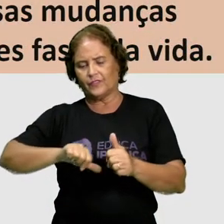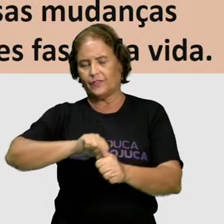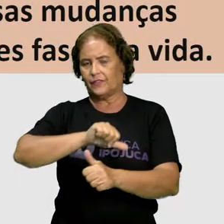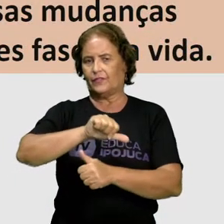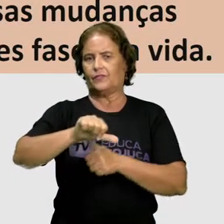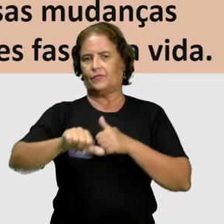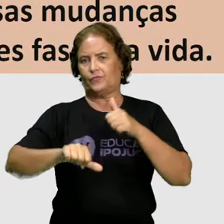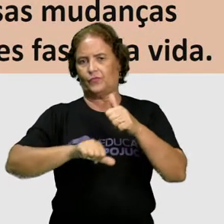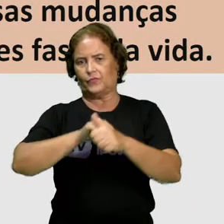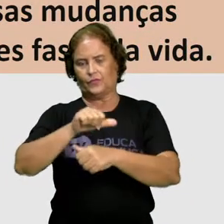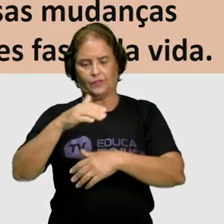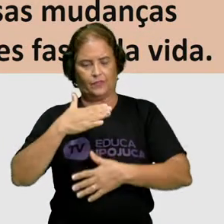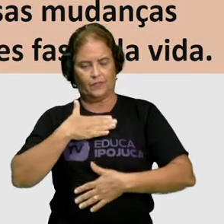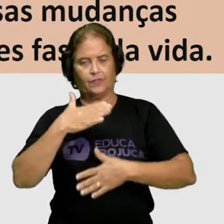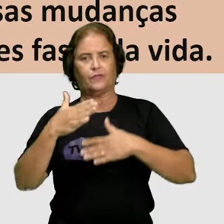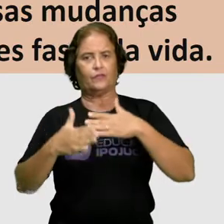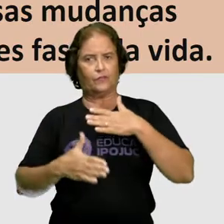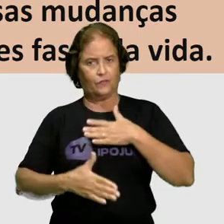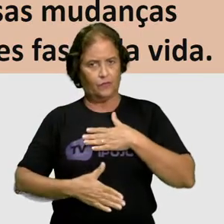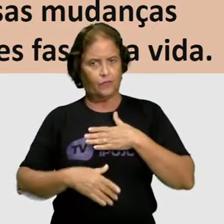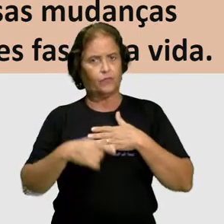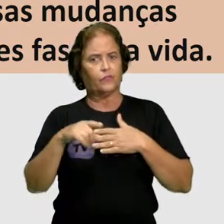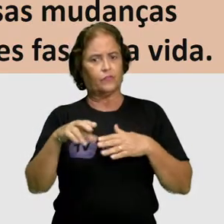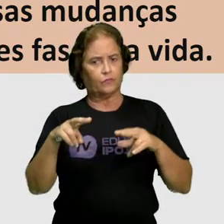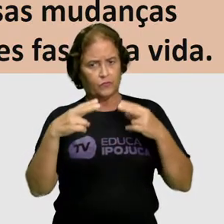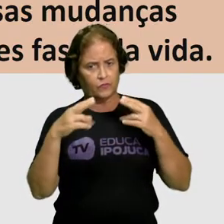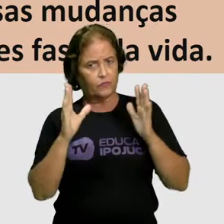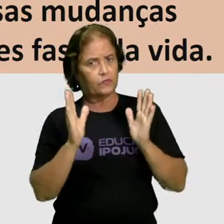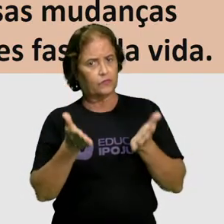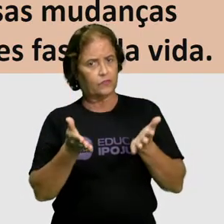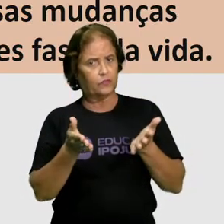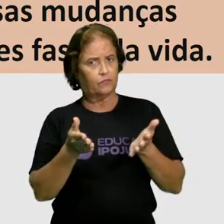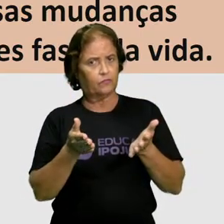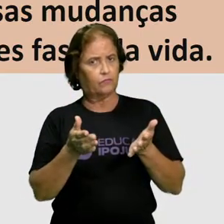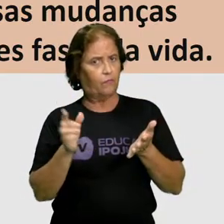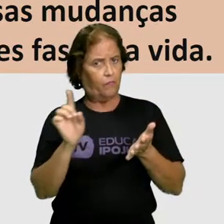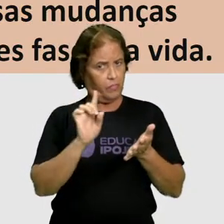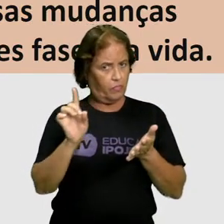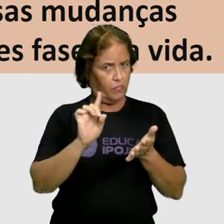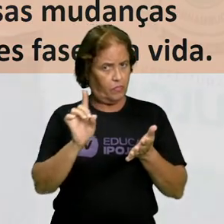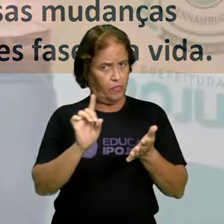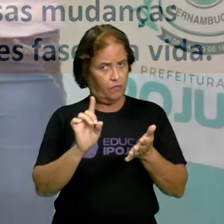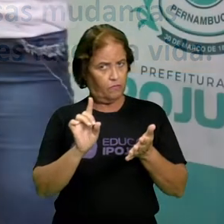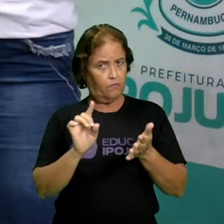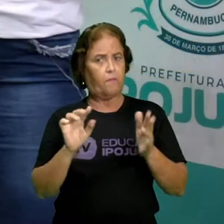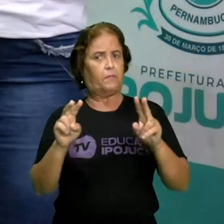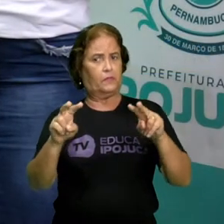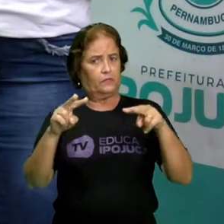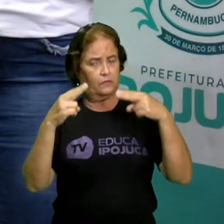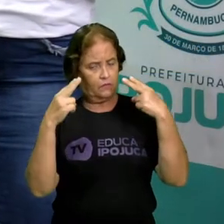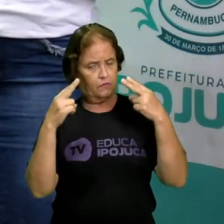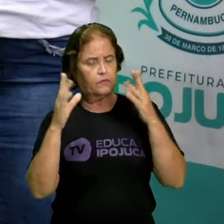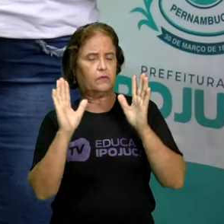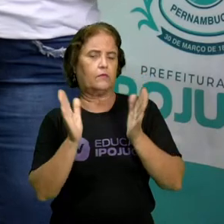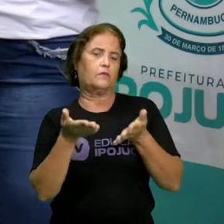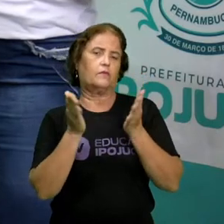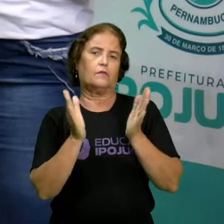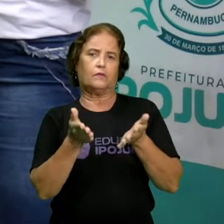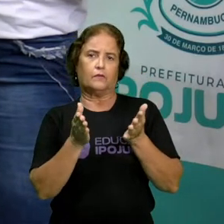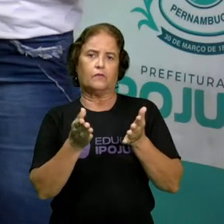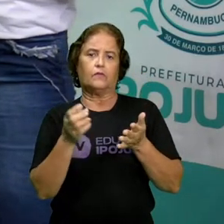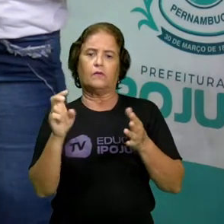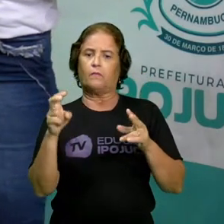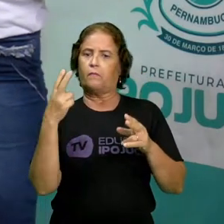nosso corpo. Vocês já observaram isso, crianças? Não? Então, presta bastante atenção que vocês vão